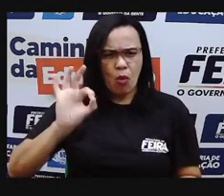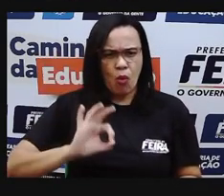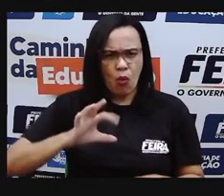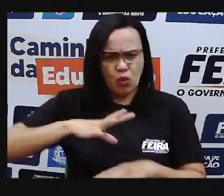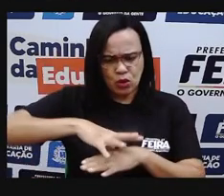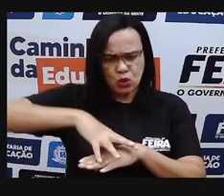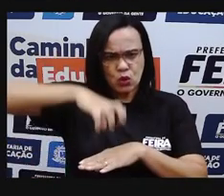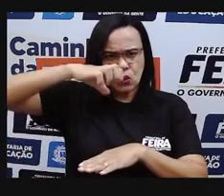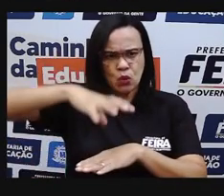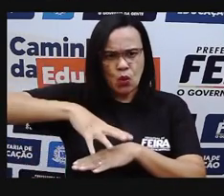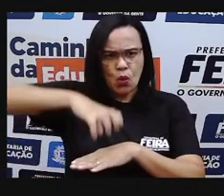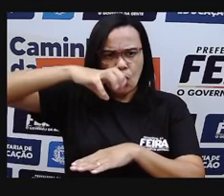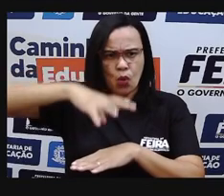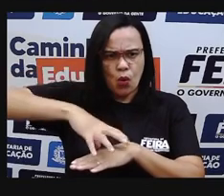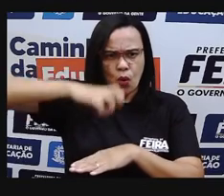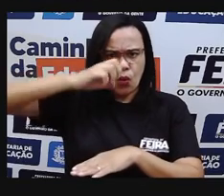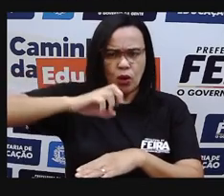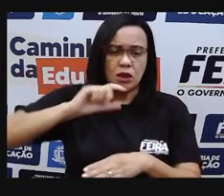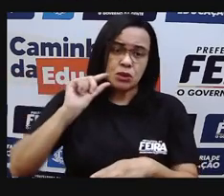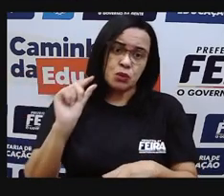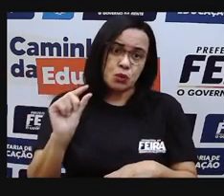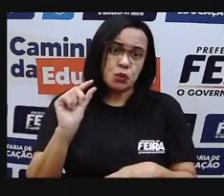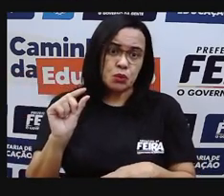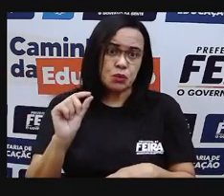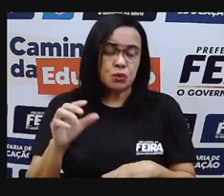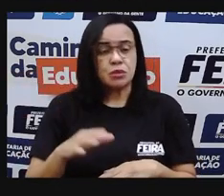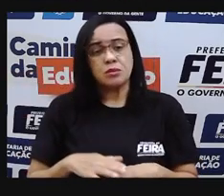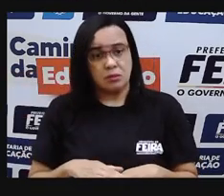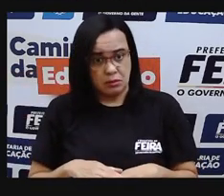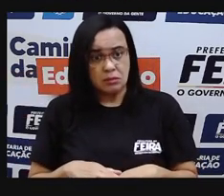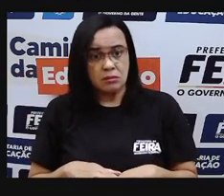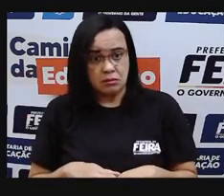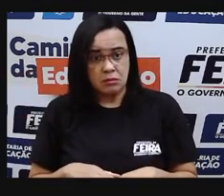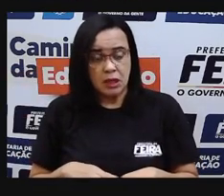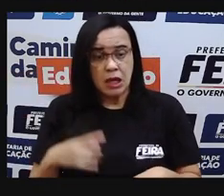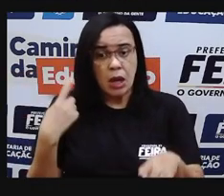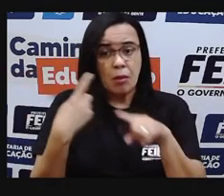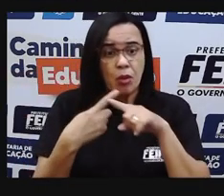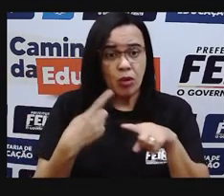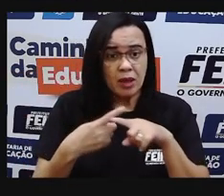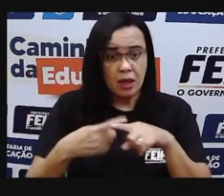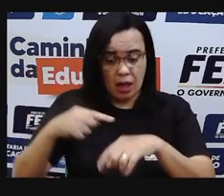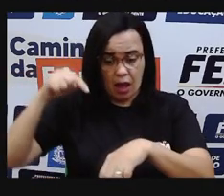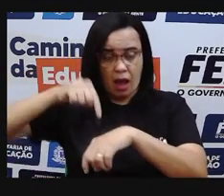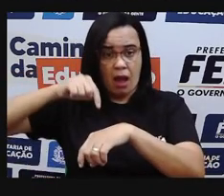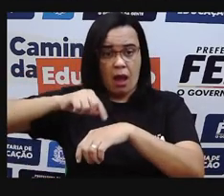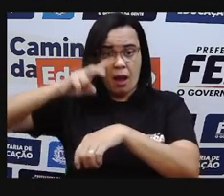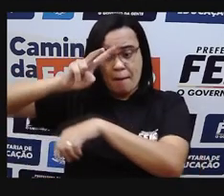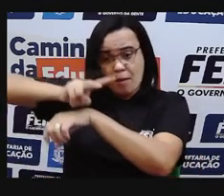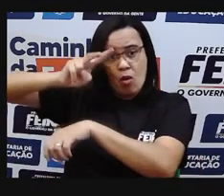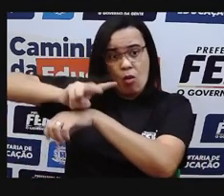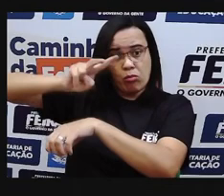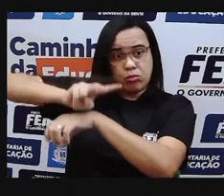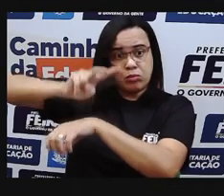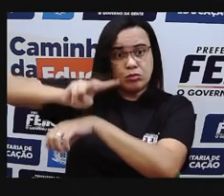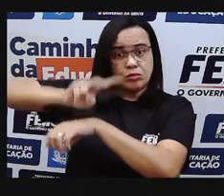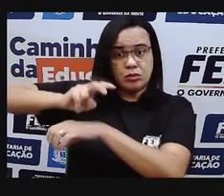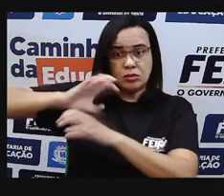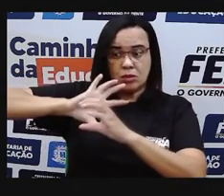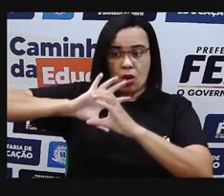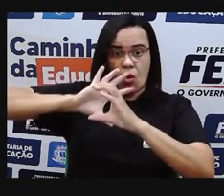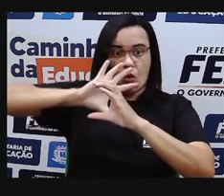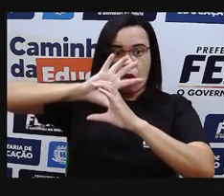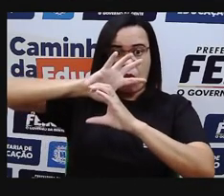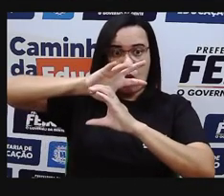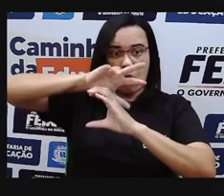Os raios ultravioletas do tipo C, eles são 100% absorvidos, né, pela camada de ozônio, então ele